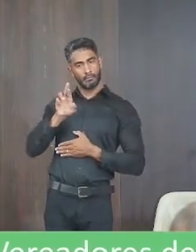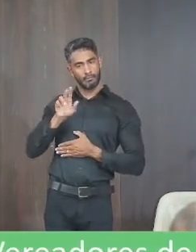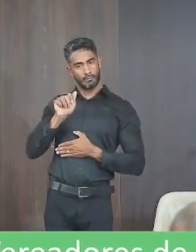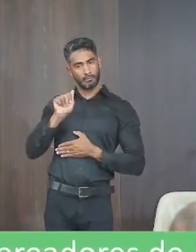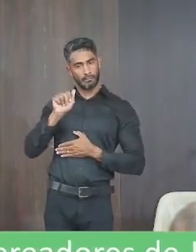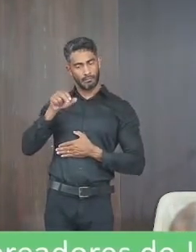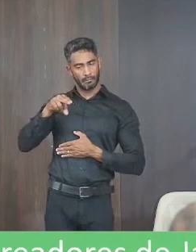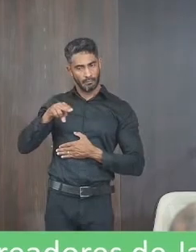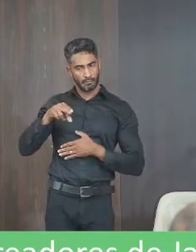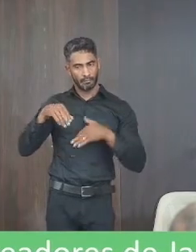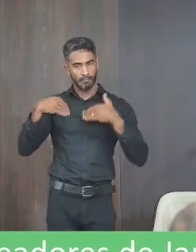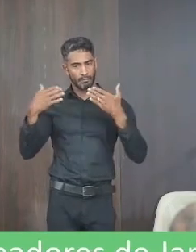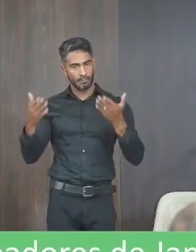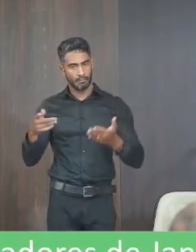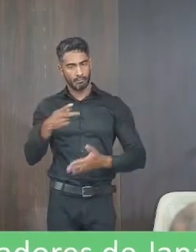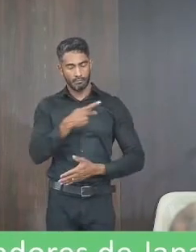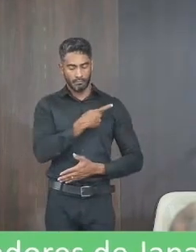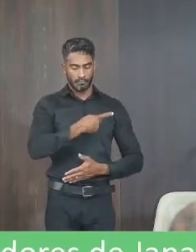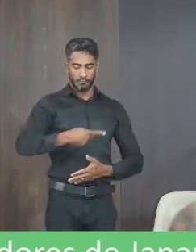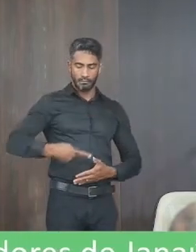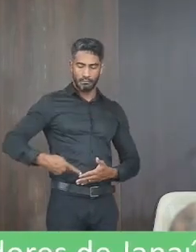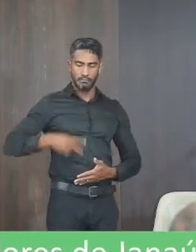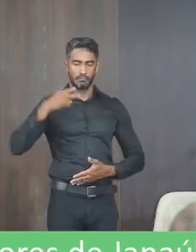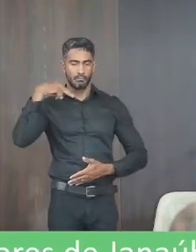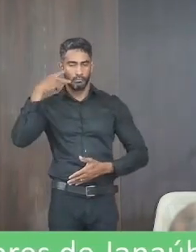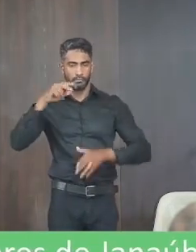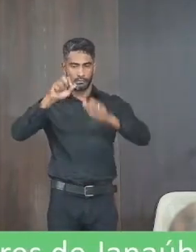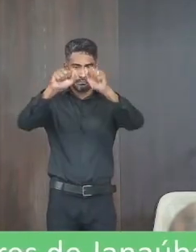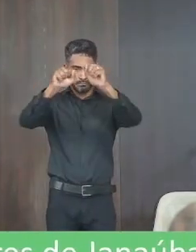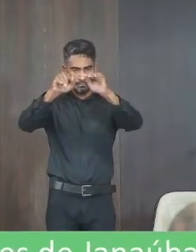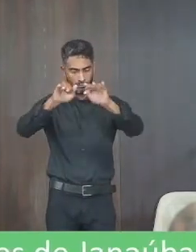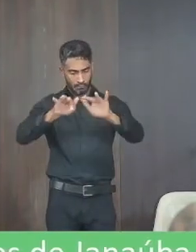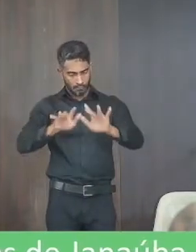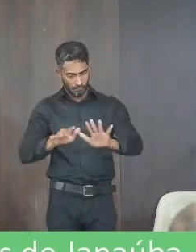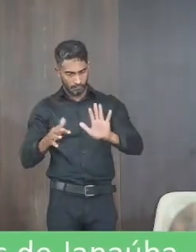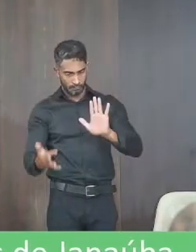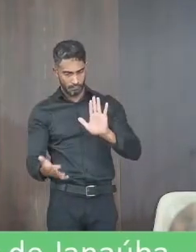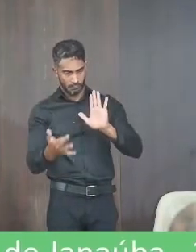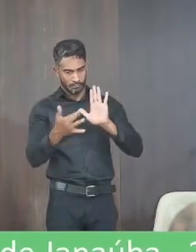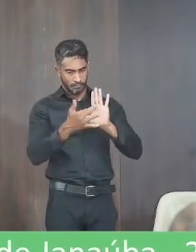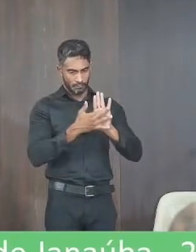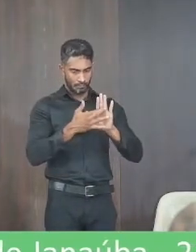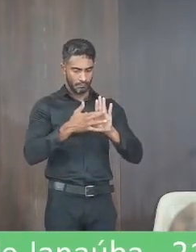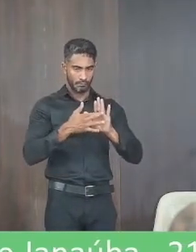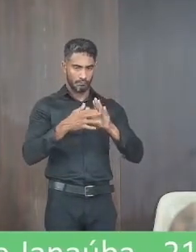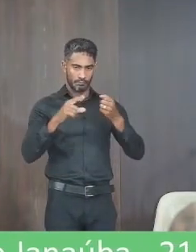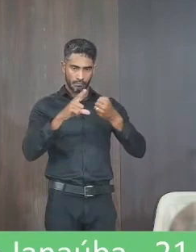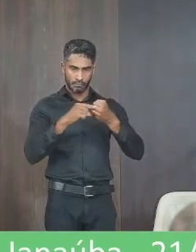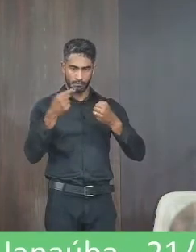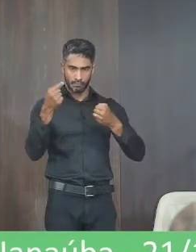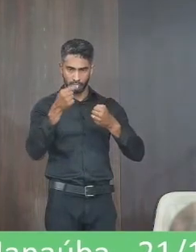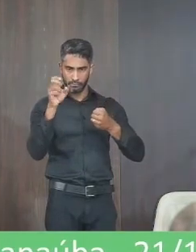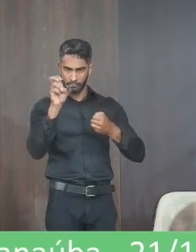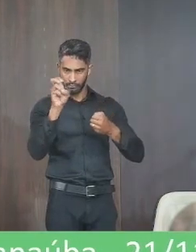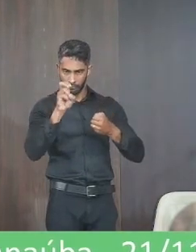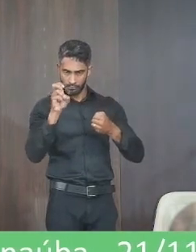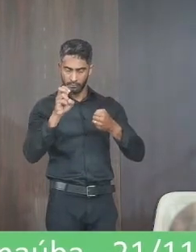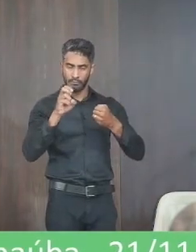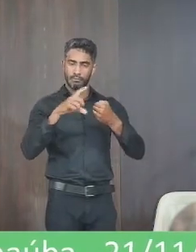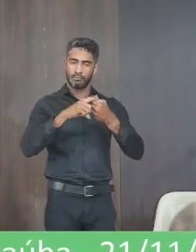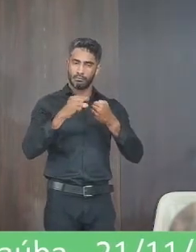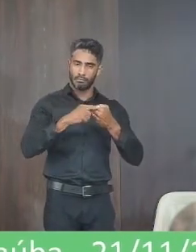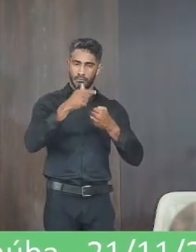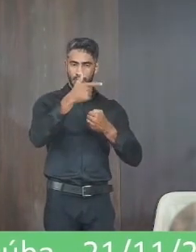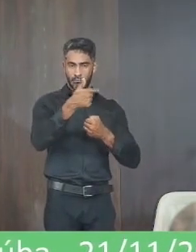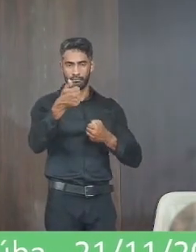excelentíssimo senhor presidente o vereador que subscreve vem na forma regimental com base no parágrafo quinto do artigo 215 do regimento